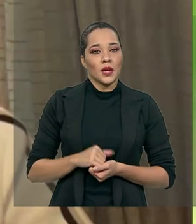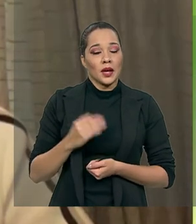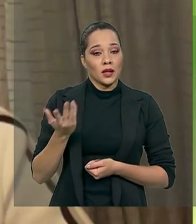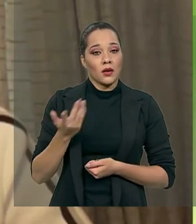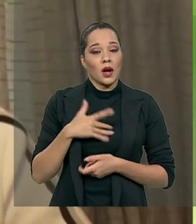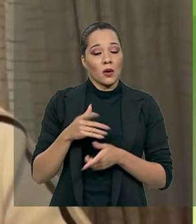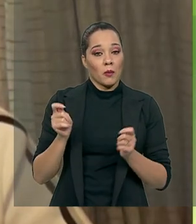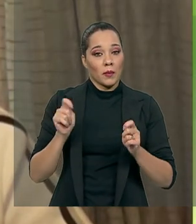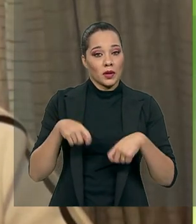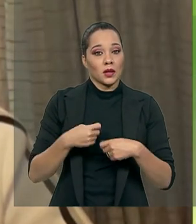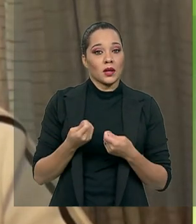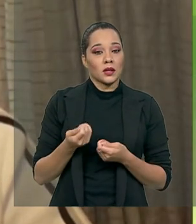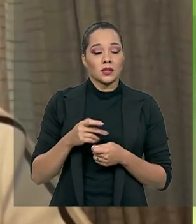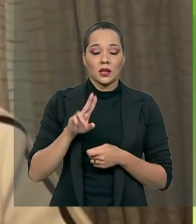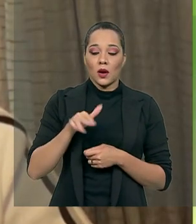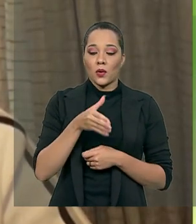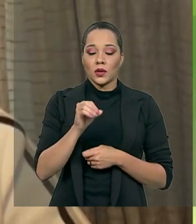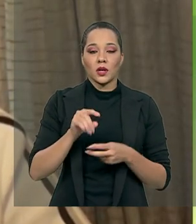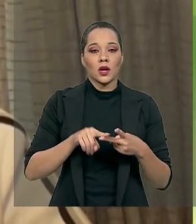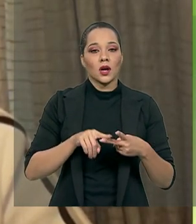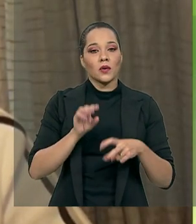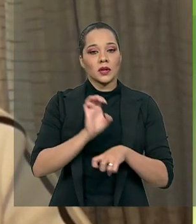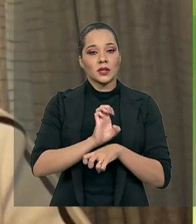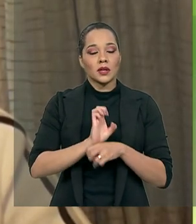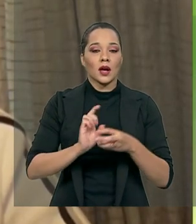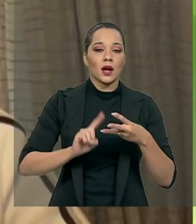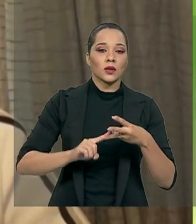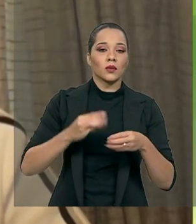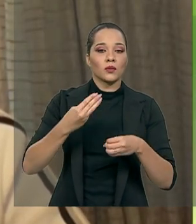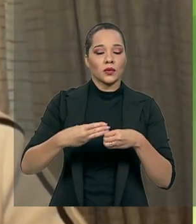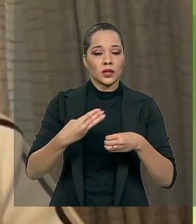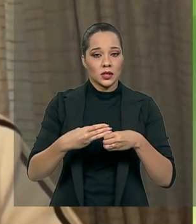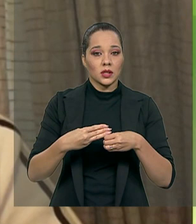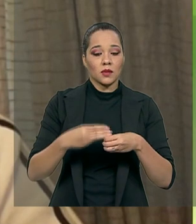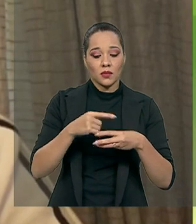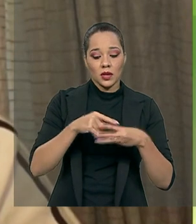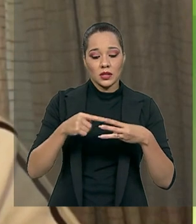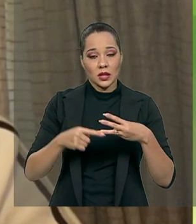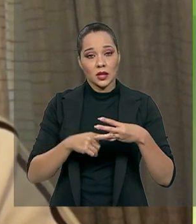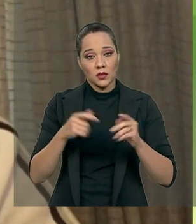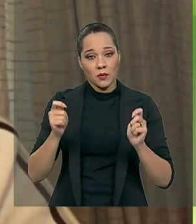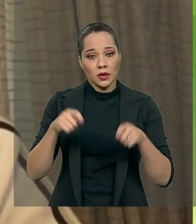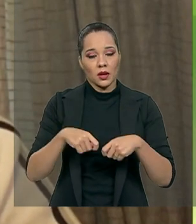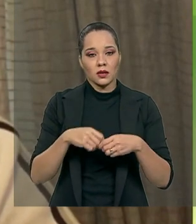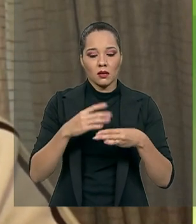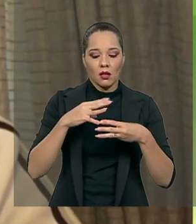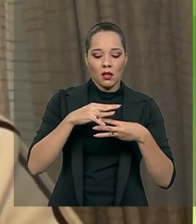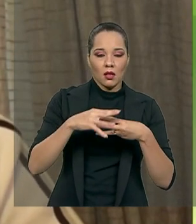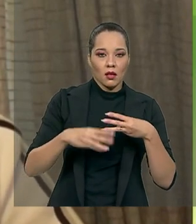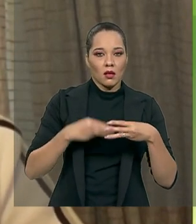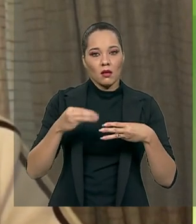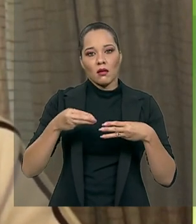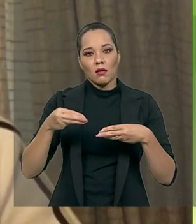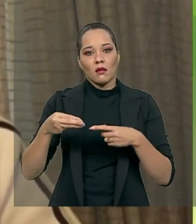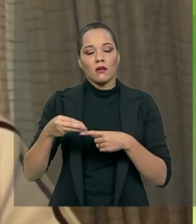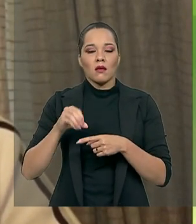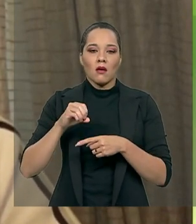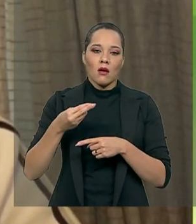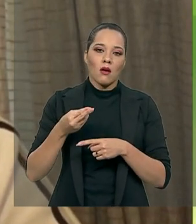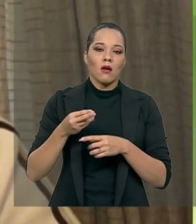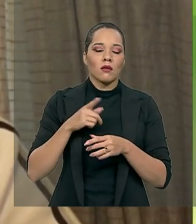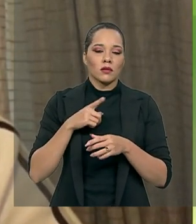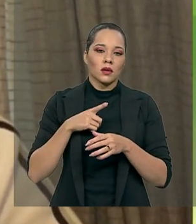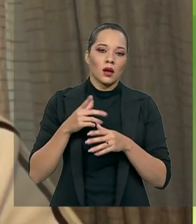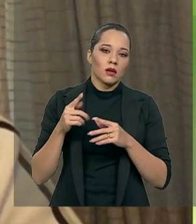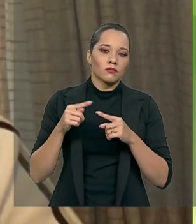competências da União, Estados e Municípios, acabam se misturando, vamos assim dizer, ou se tocando